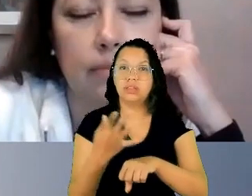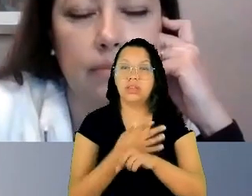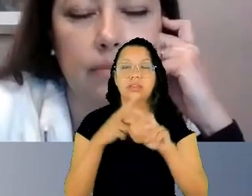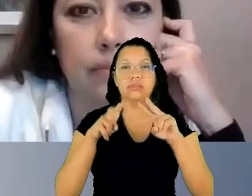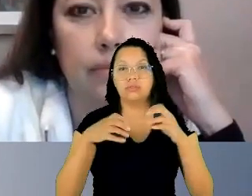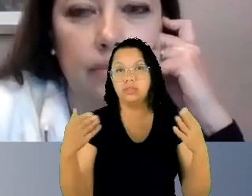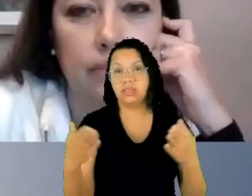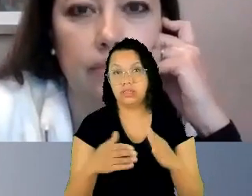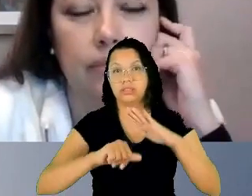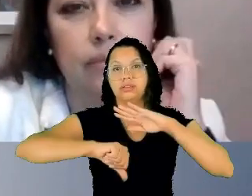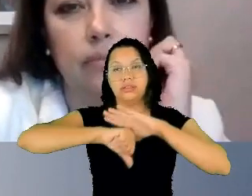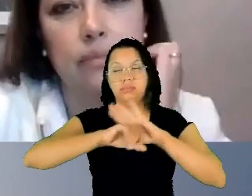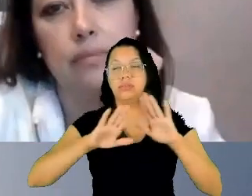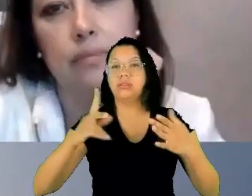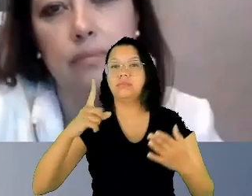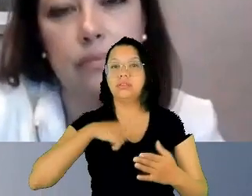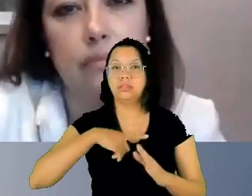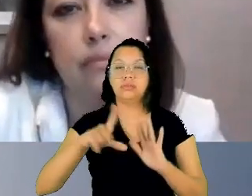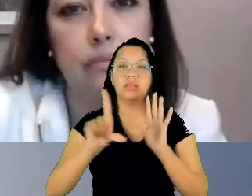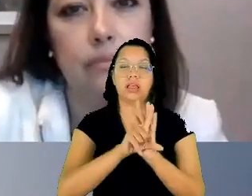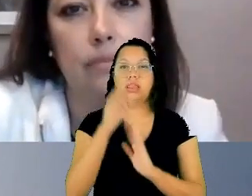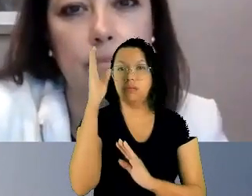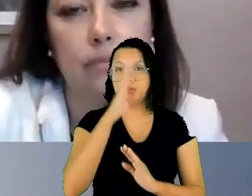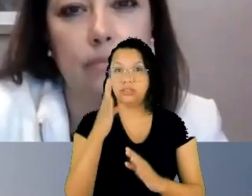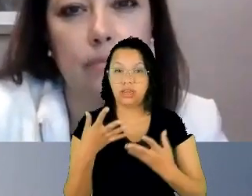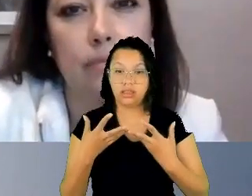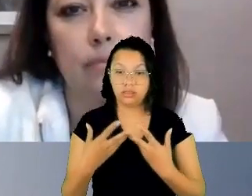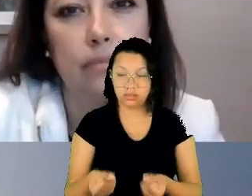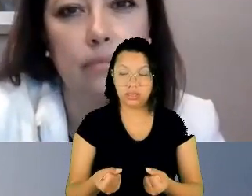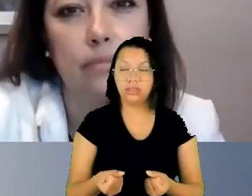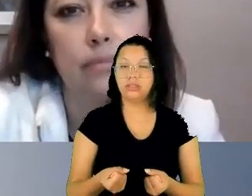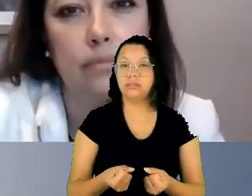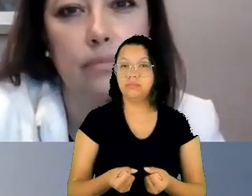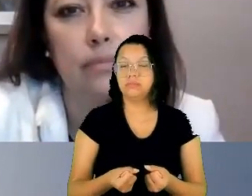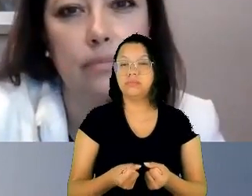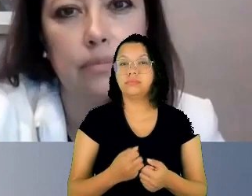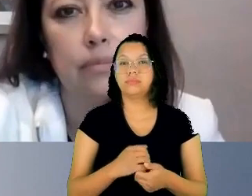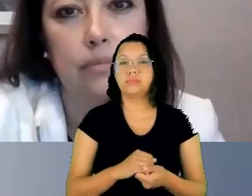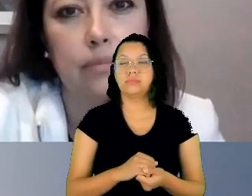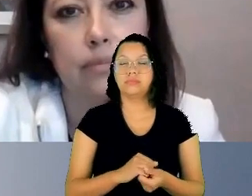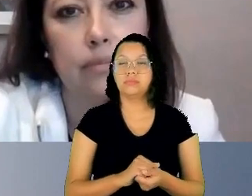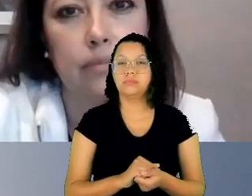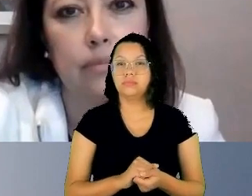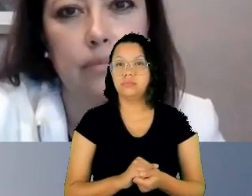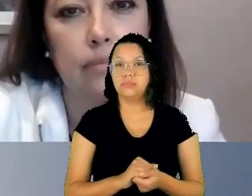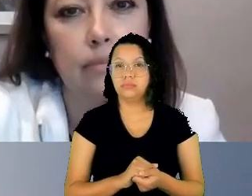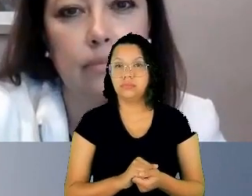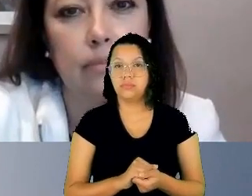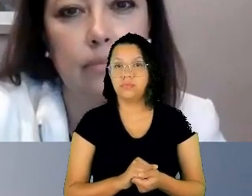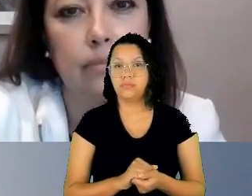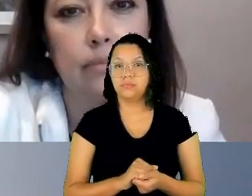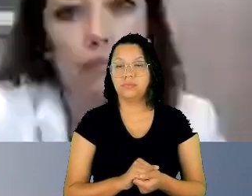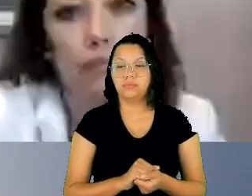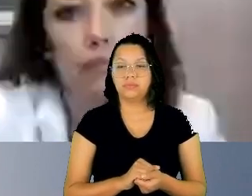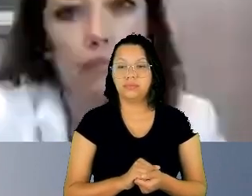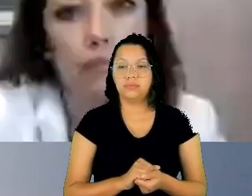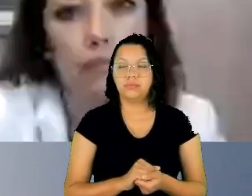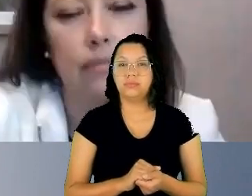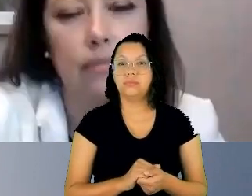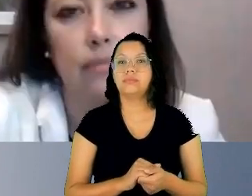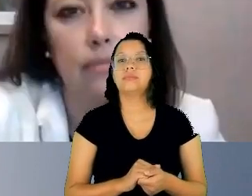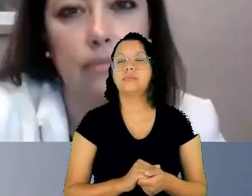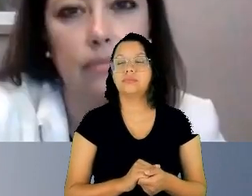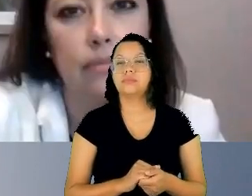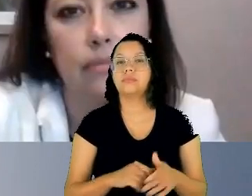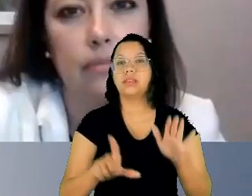unanimidade no parlamento, que é a lei 11.340 de 2006. É a lei Maré da Penha que, de forma inédita no Brasil,